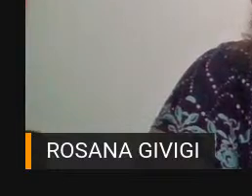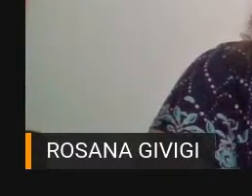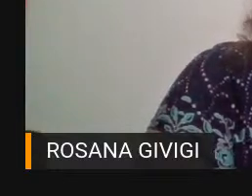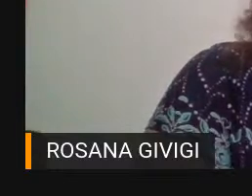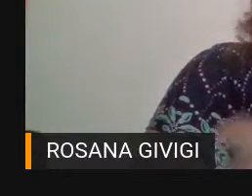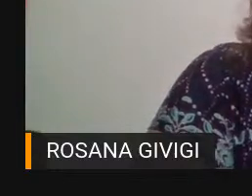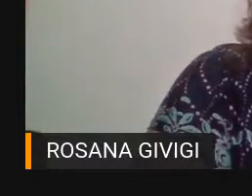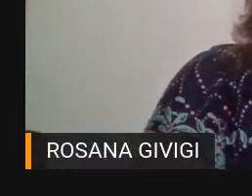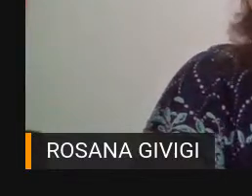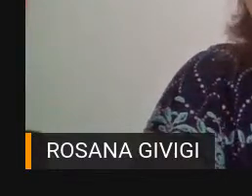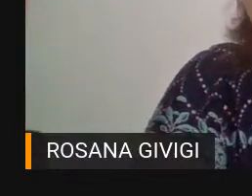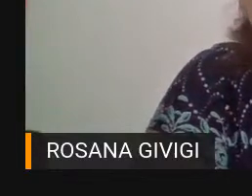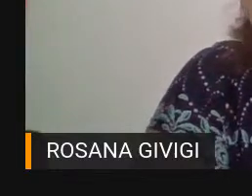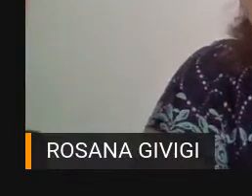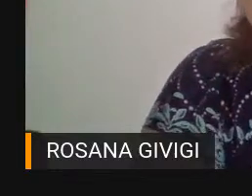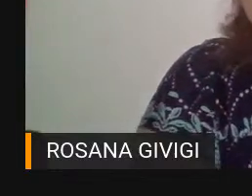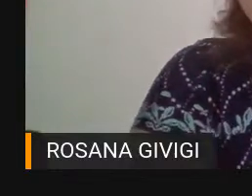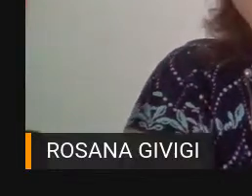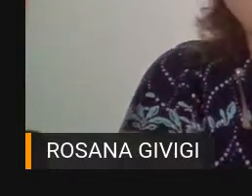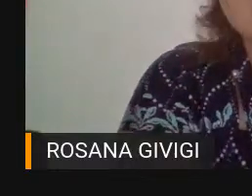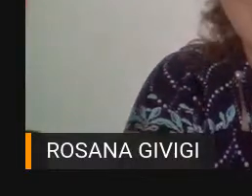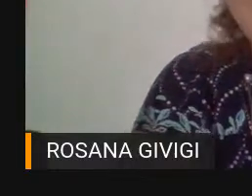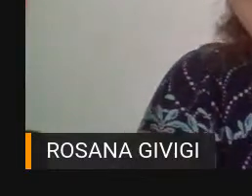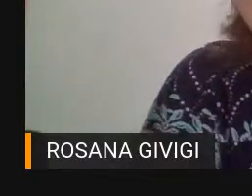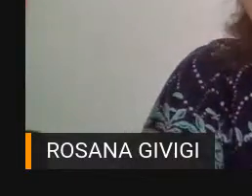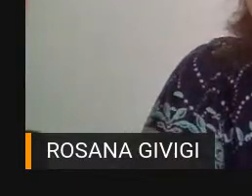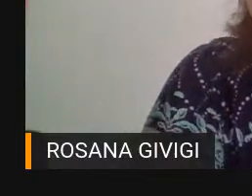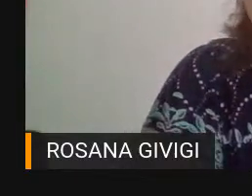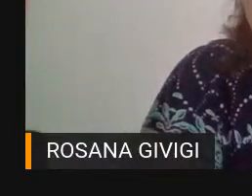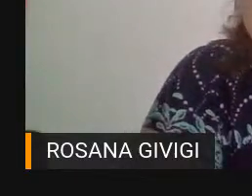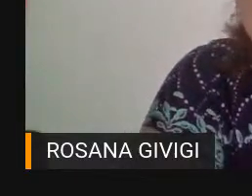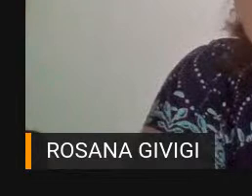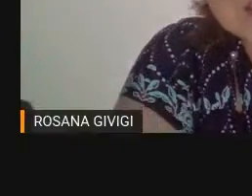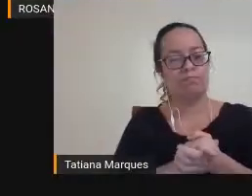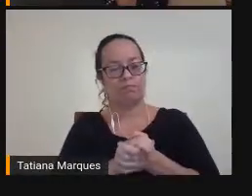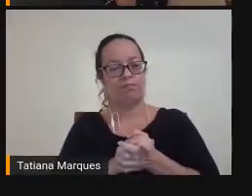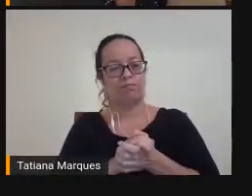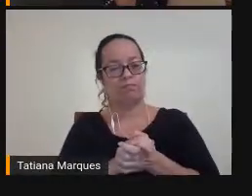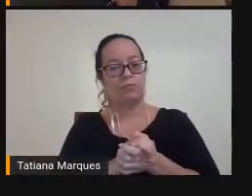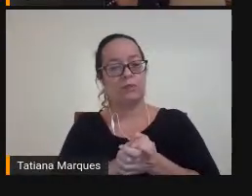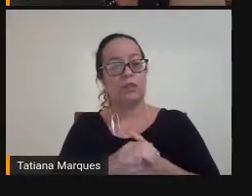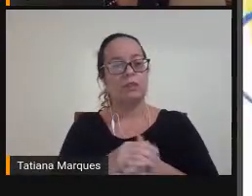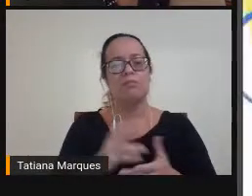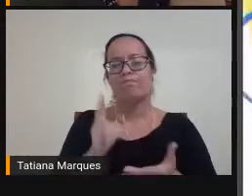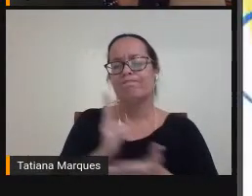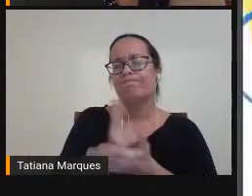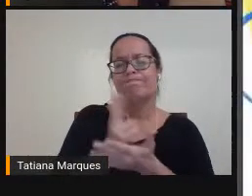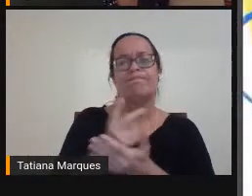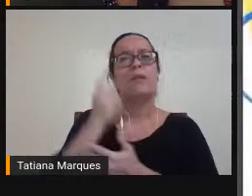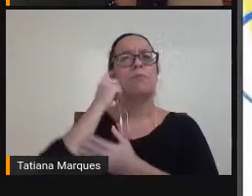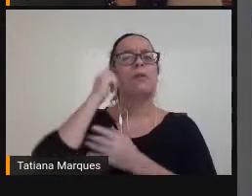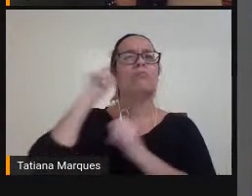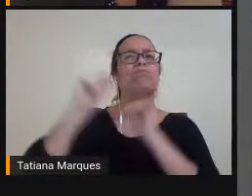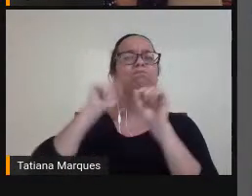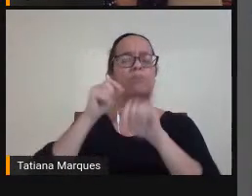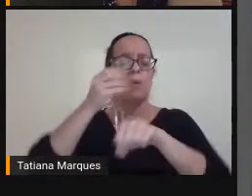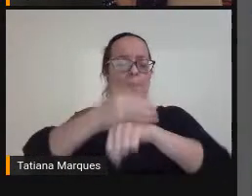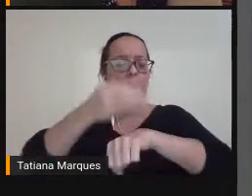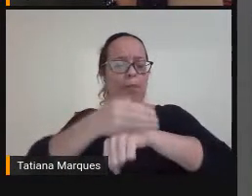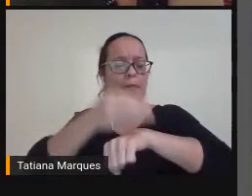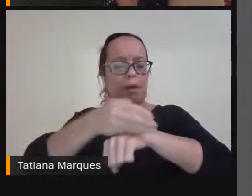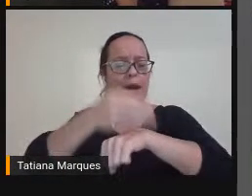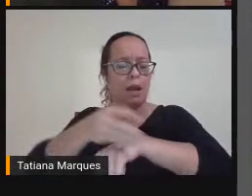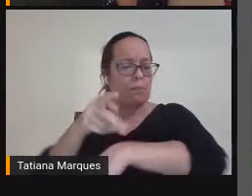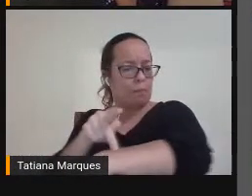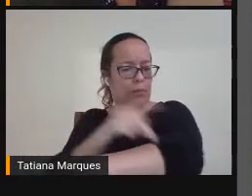slides Então vamos lá Sempre que a gente Pensa Nas práticas Pedagógicas